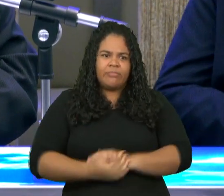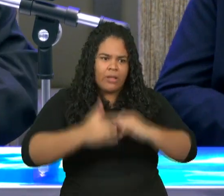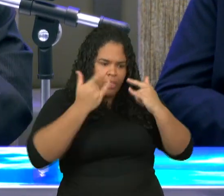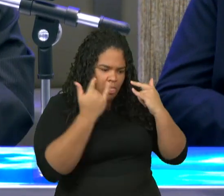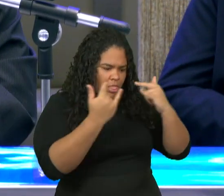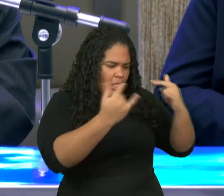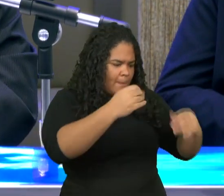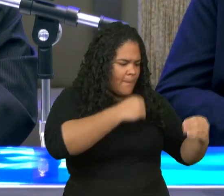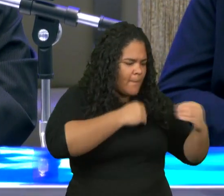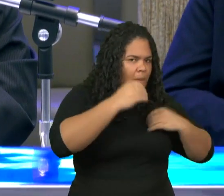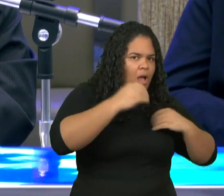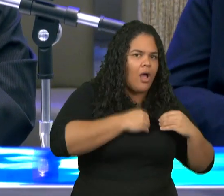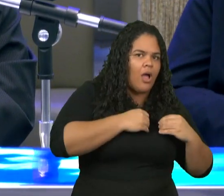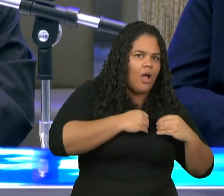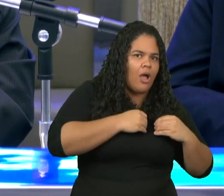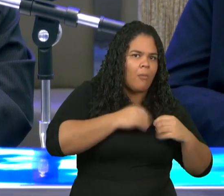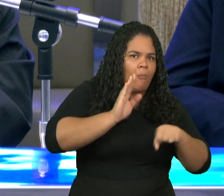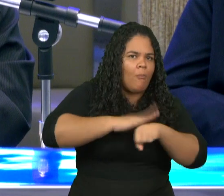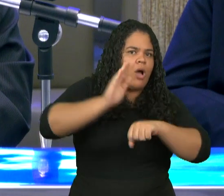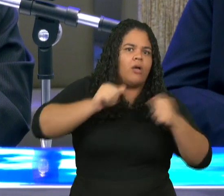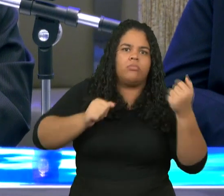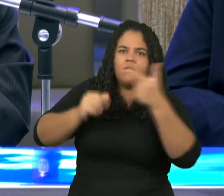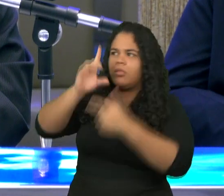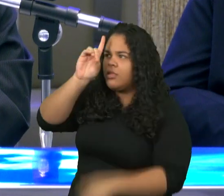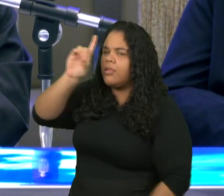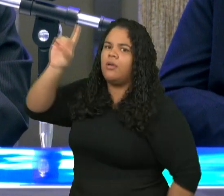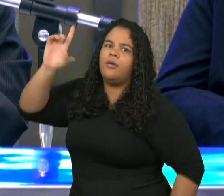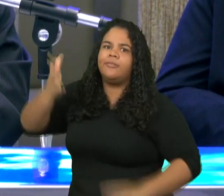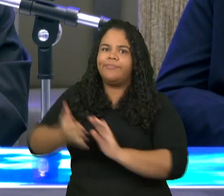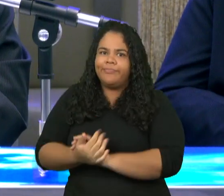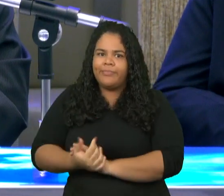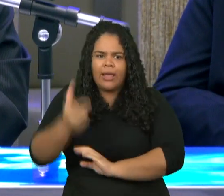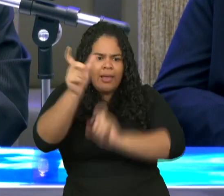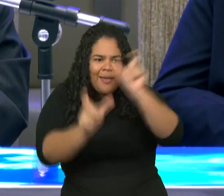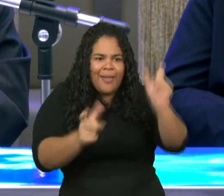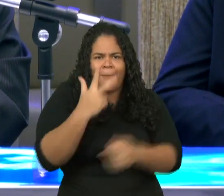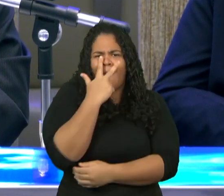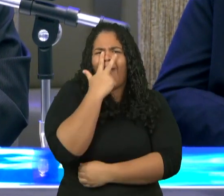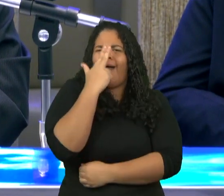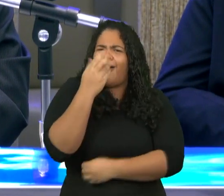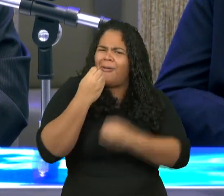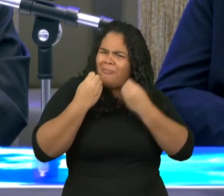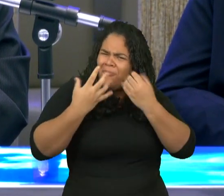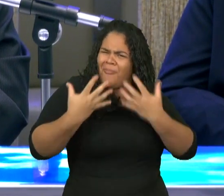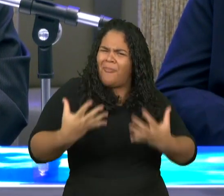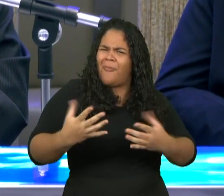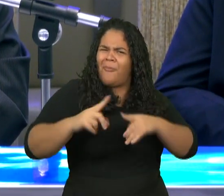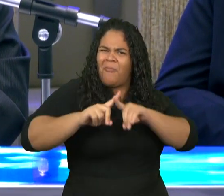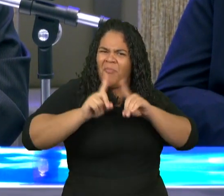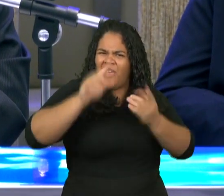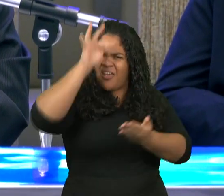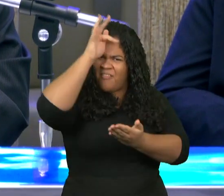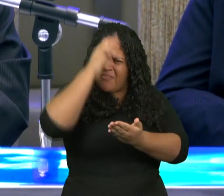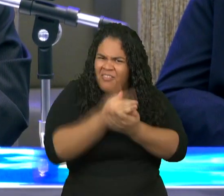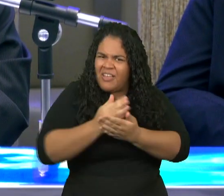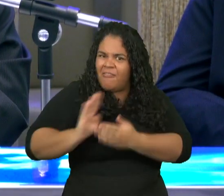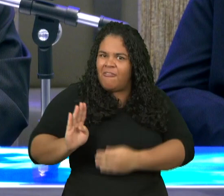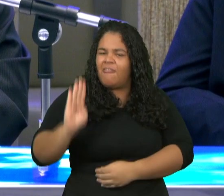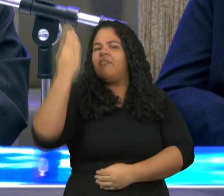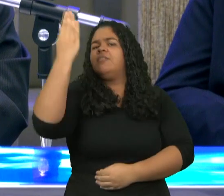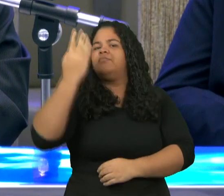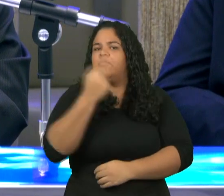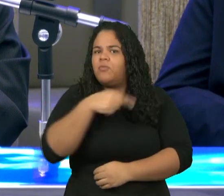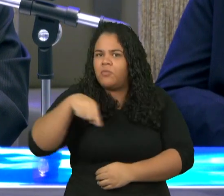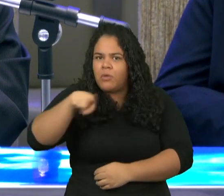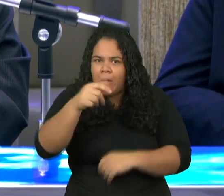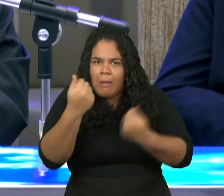que amigos de Deus, tendo a aparência de piedade, mas negando a eficácia dela, e